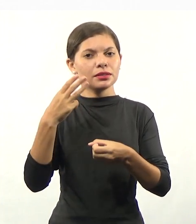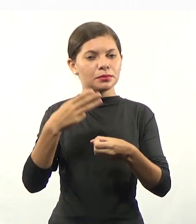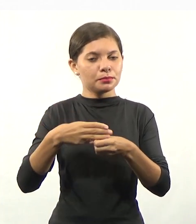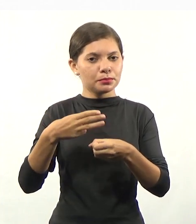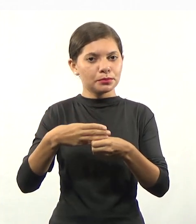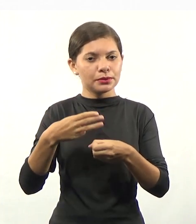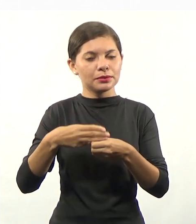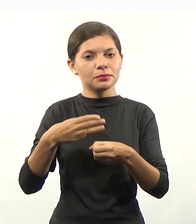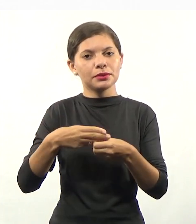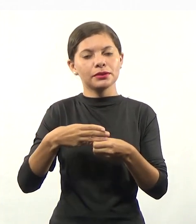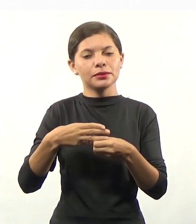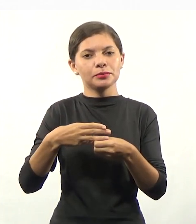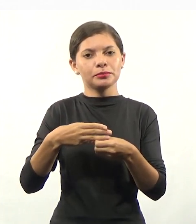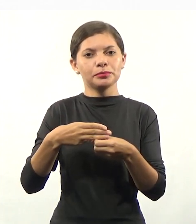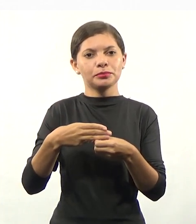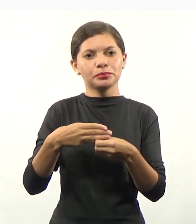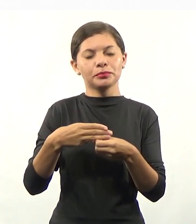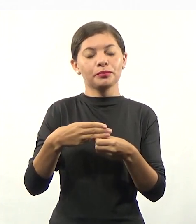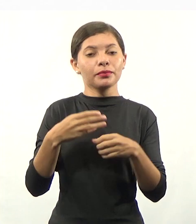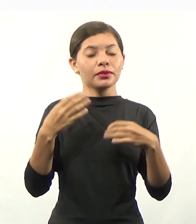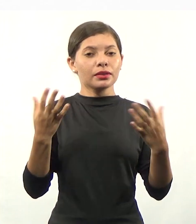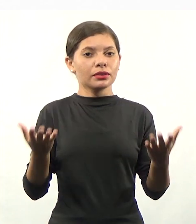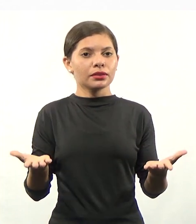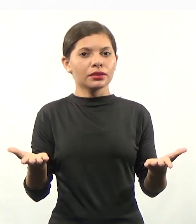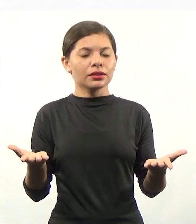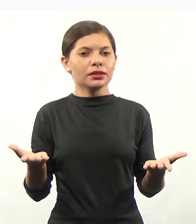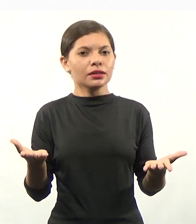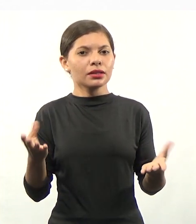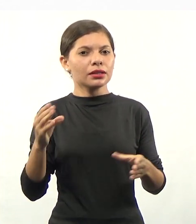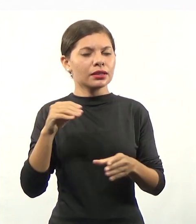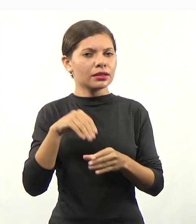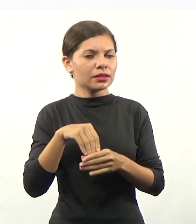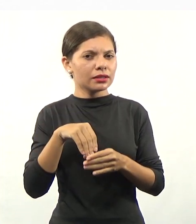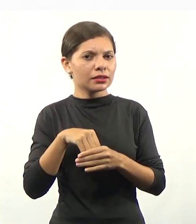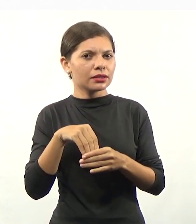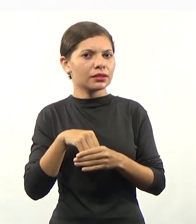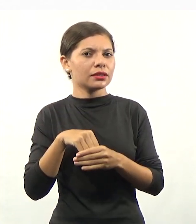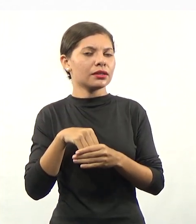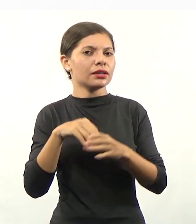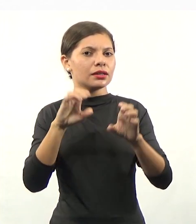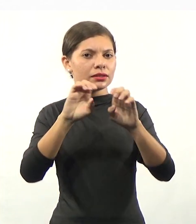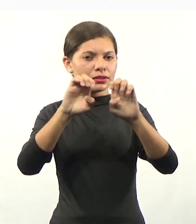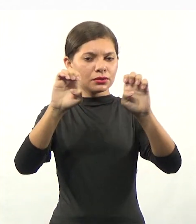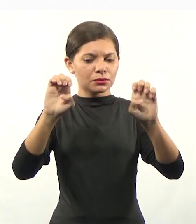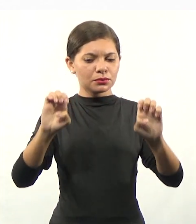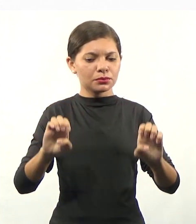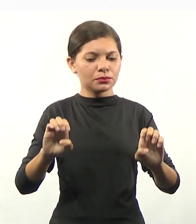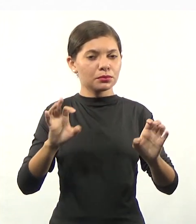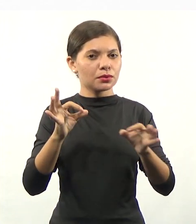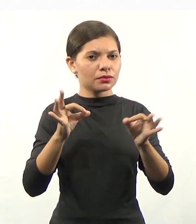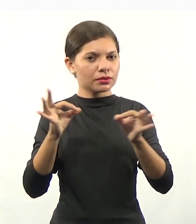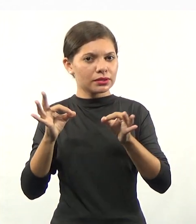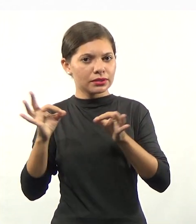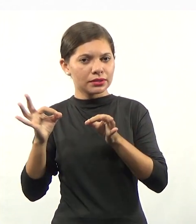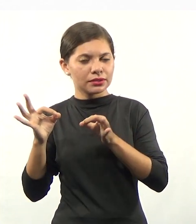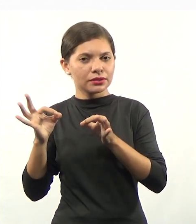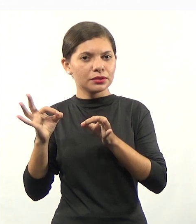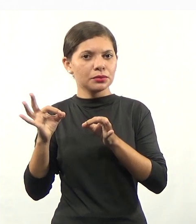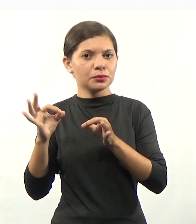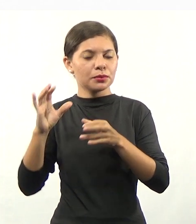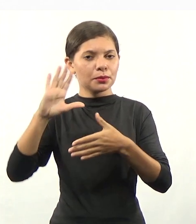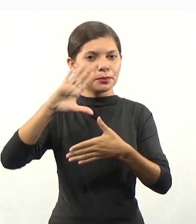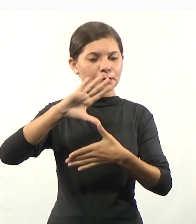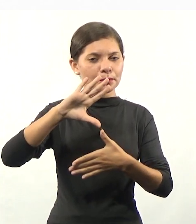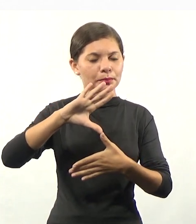instituições municipais. Então, dentre essa estrutura, eu vou fechando aqui o